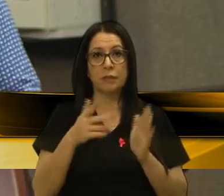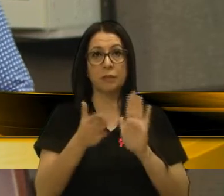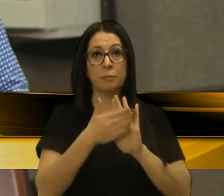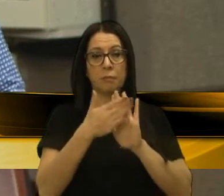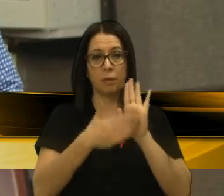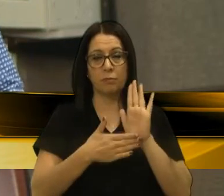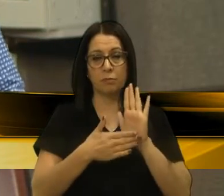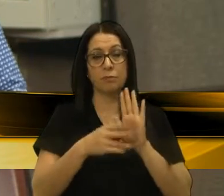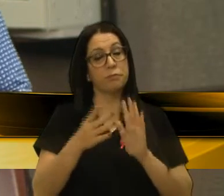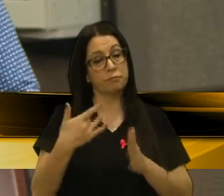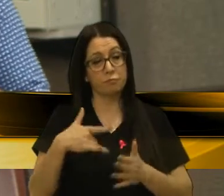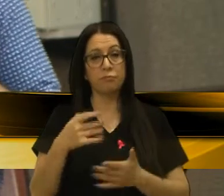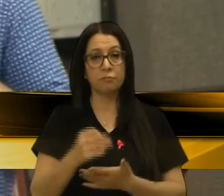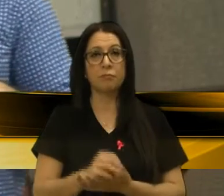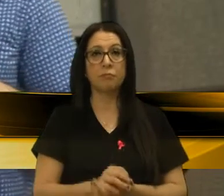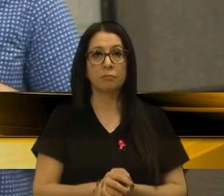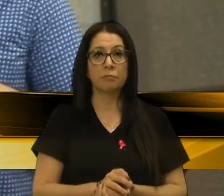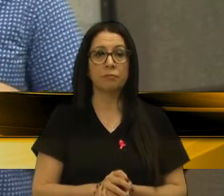infelizmente.